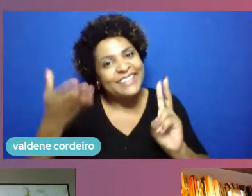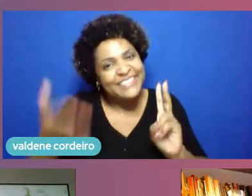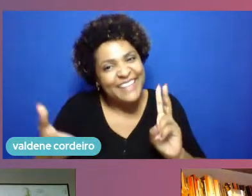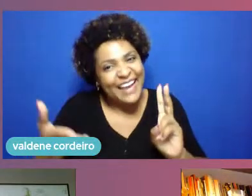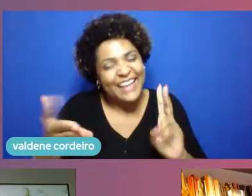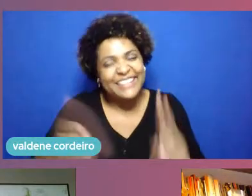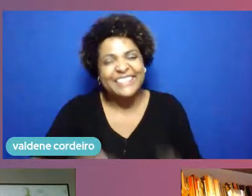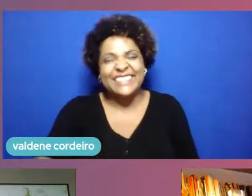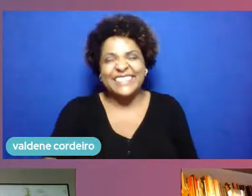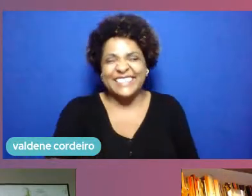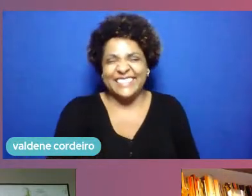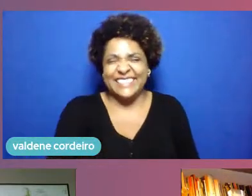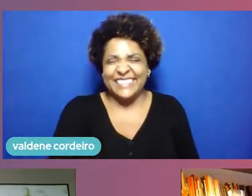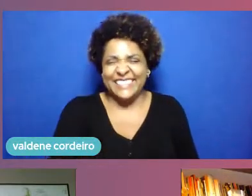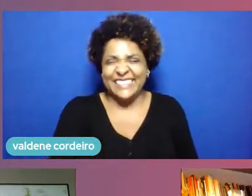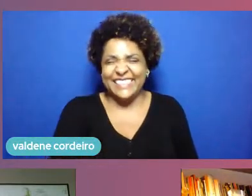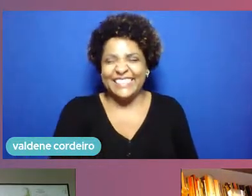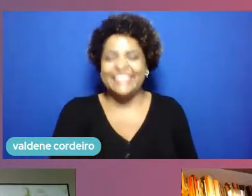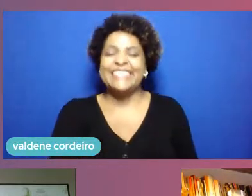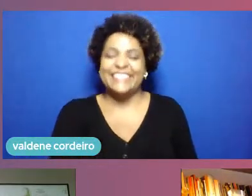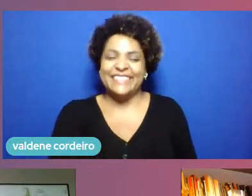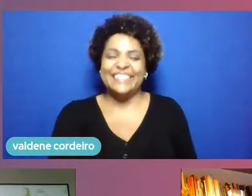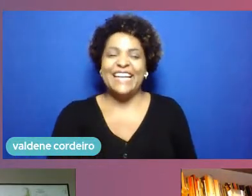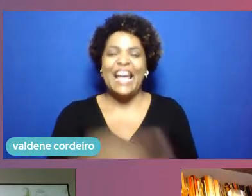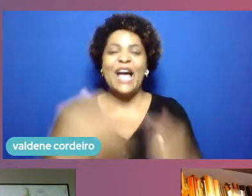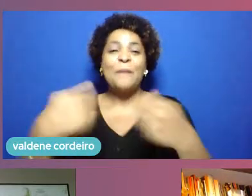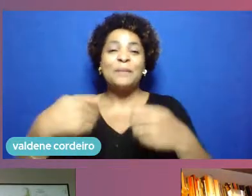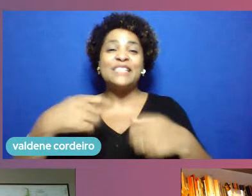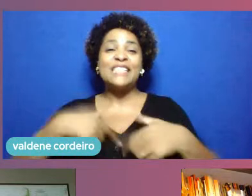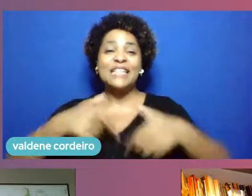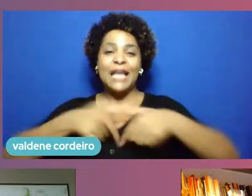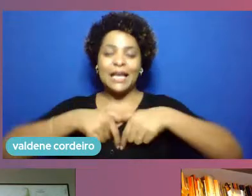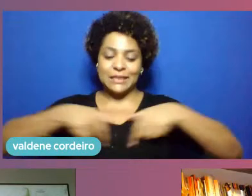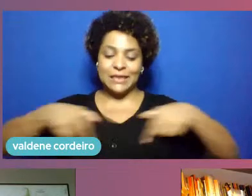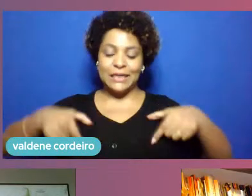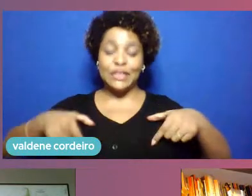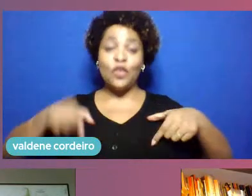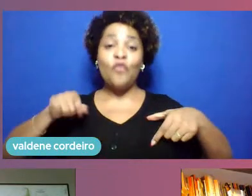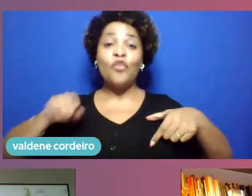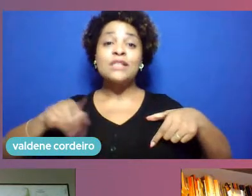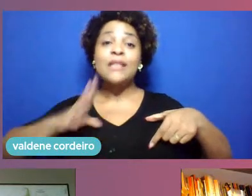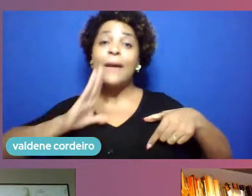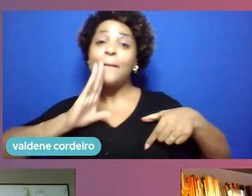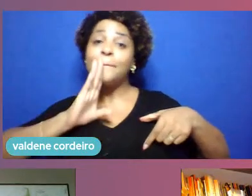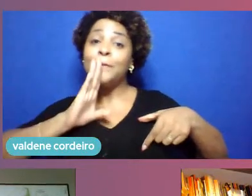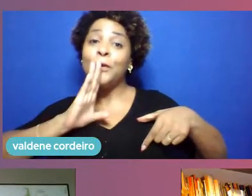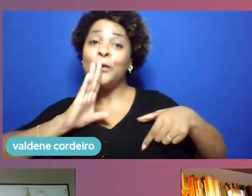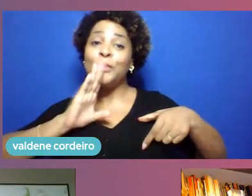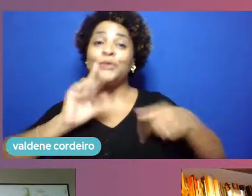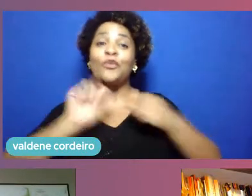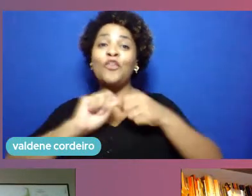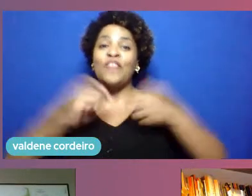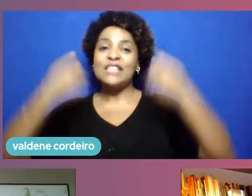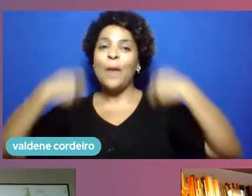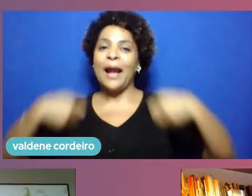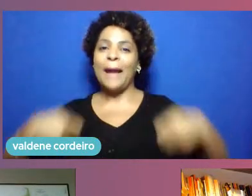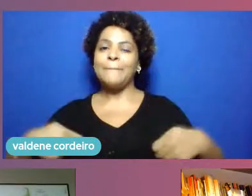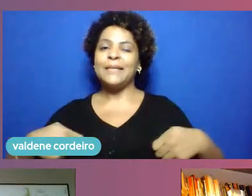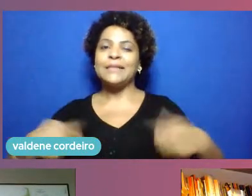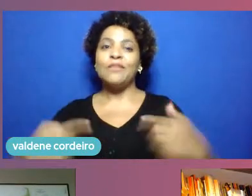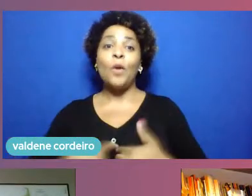exatamente é verdade é verdade é bom fazer essa camiseta gostei também tem que fazer isso